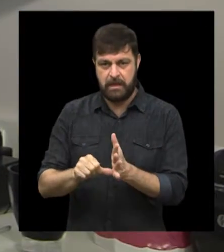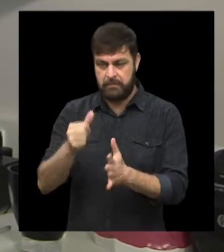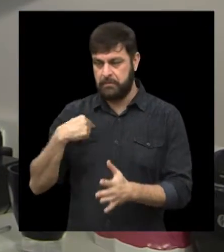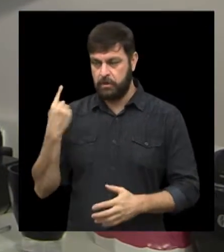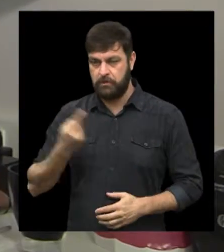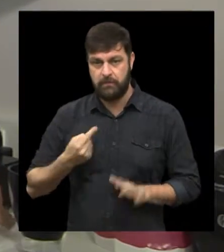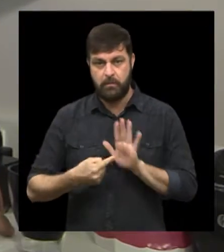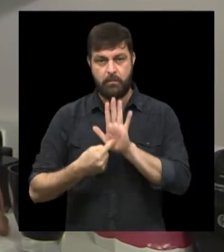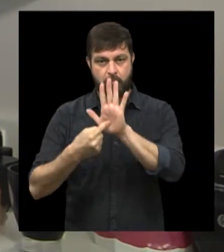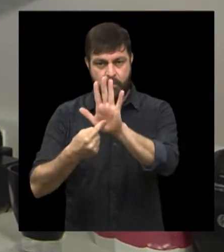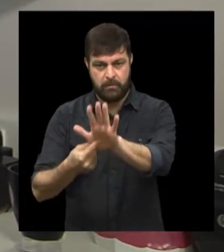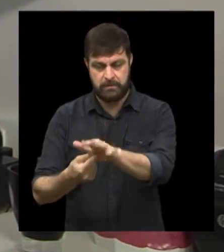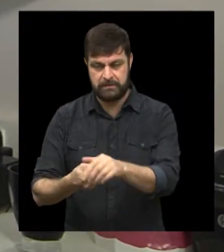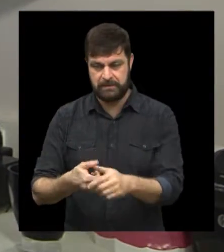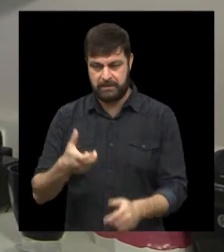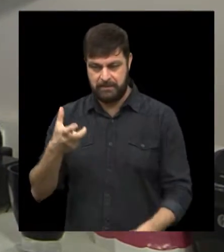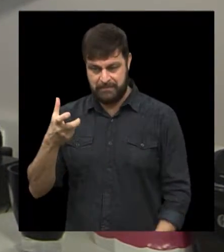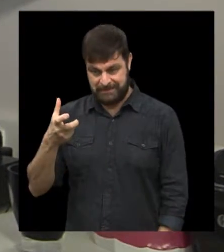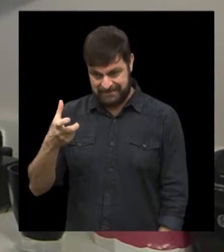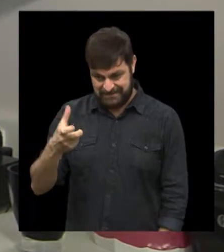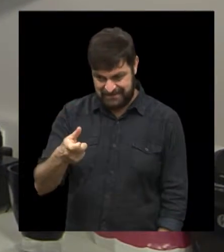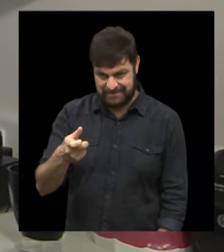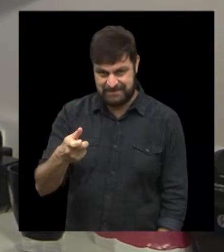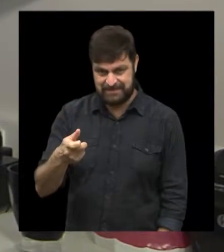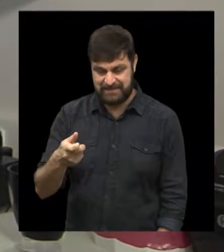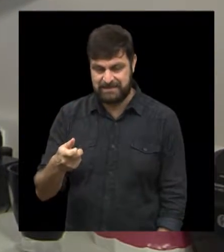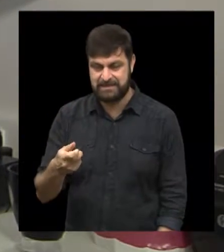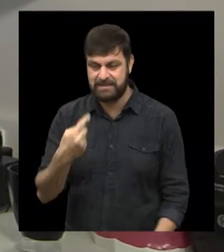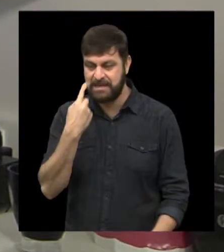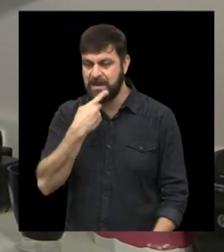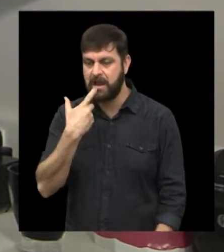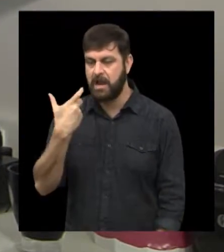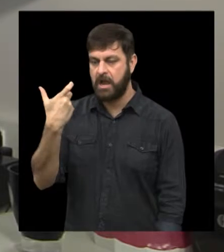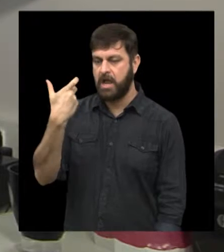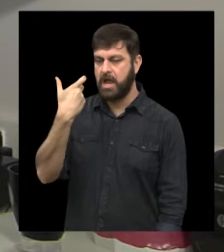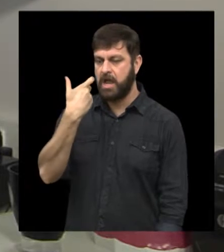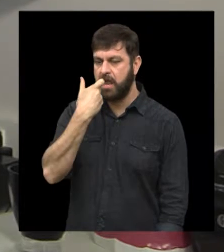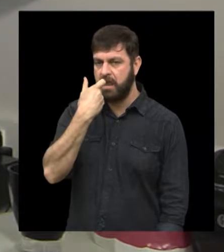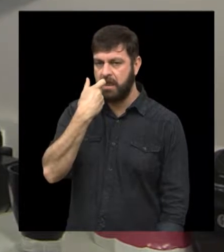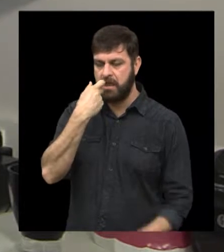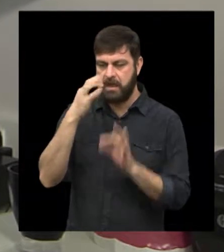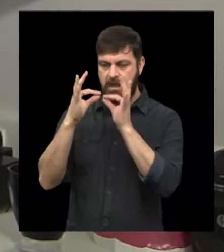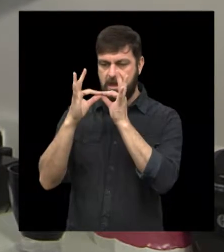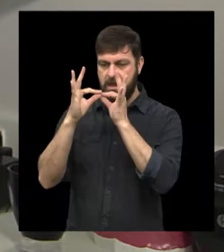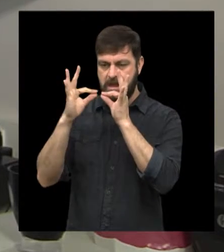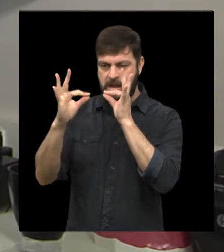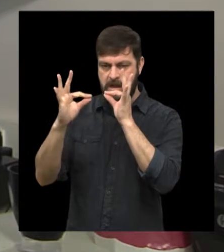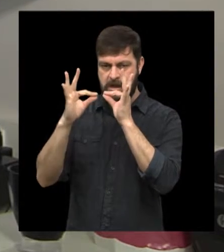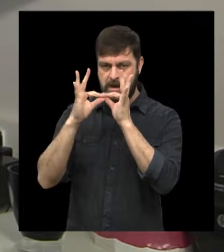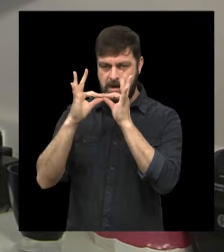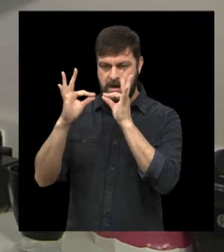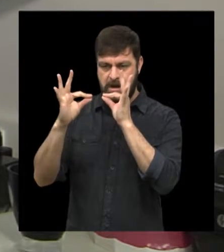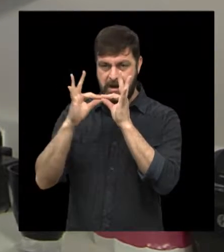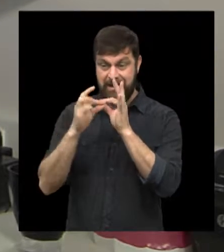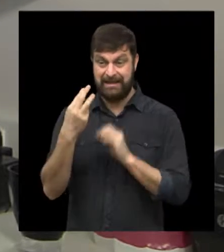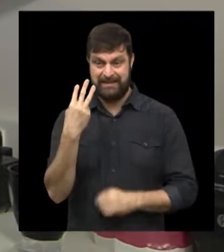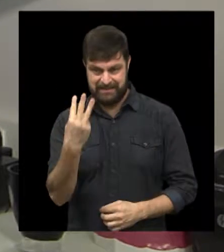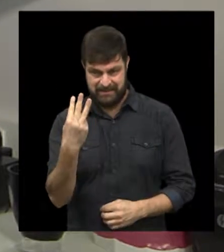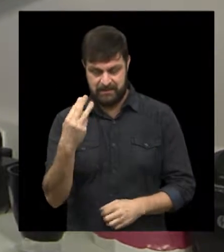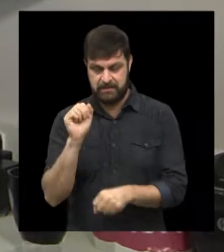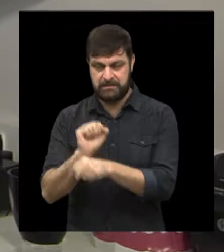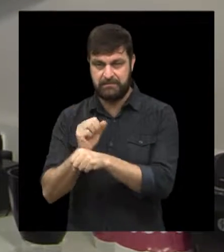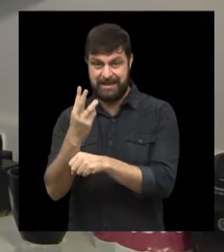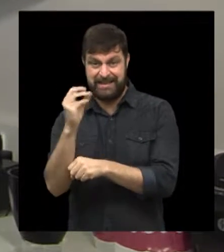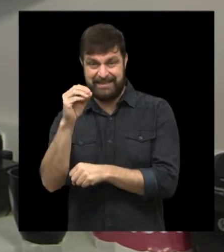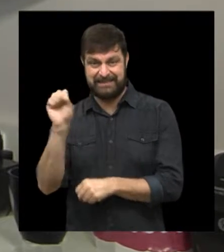Primeiro passo, vamos pegar uma seringa descartável, eu vou inserir ela dentro da minha boca, e vou fazer três vezes o movimento, após 30 segundos,